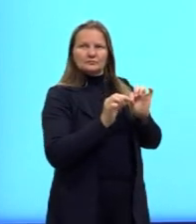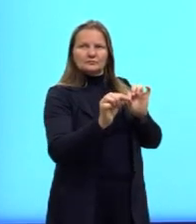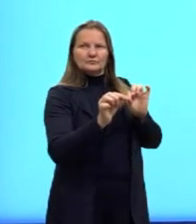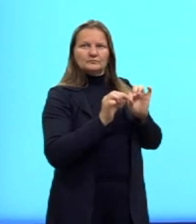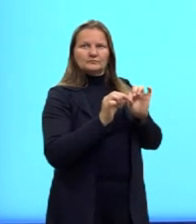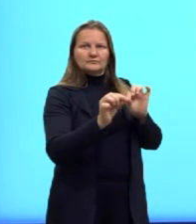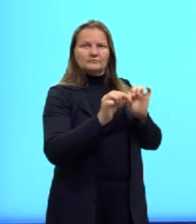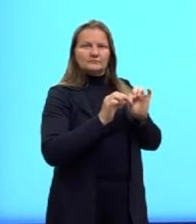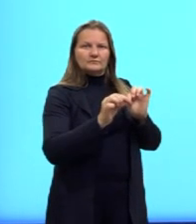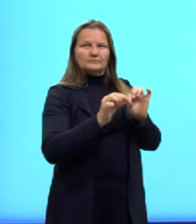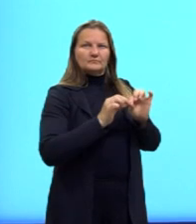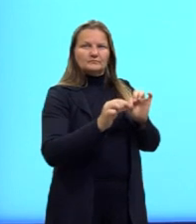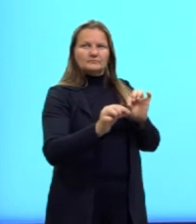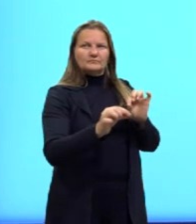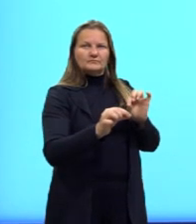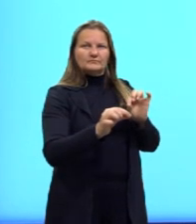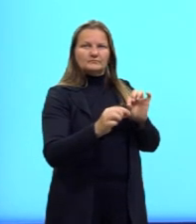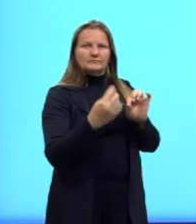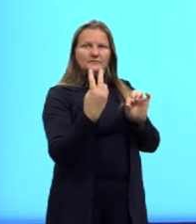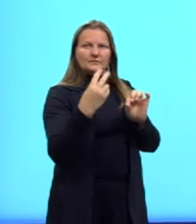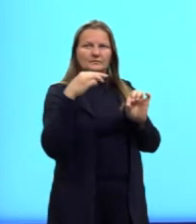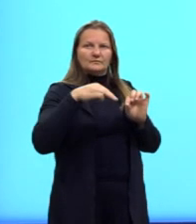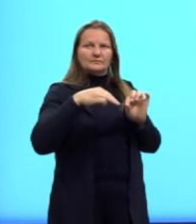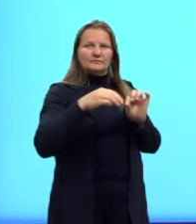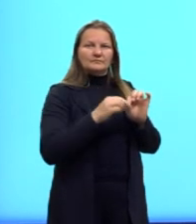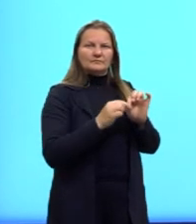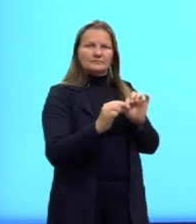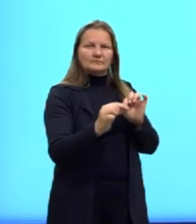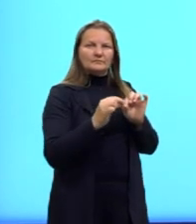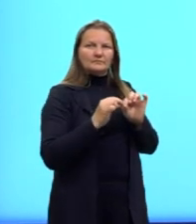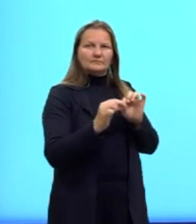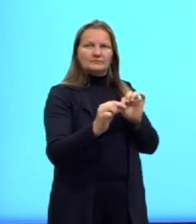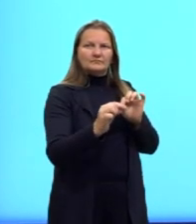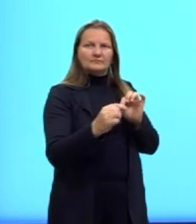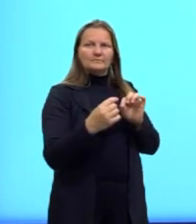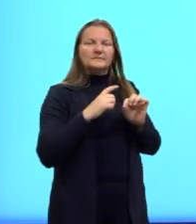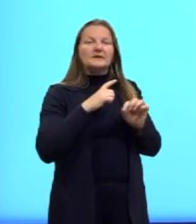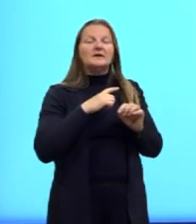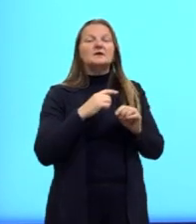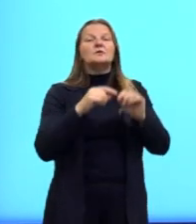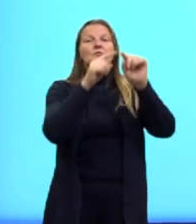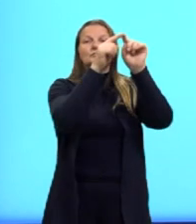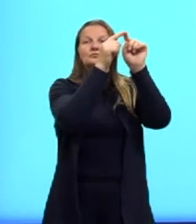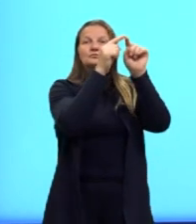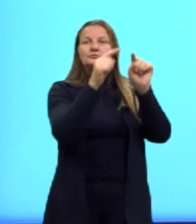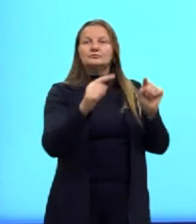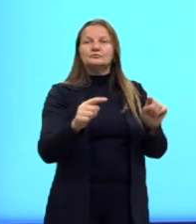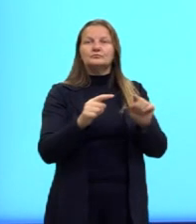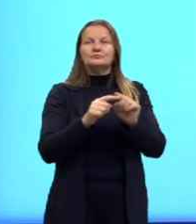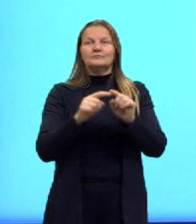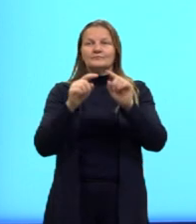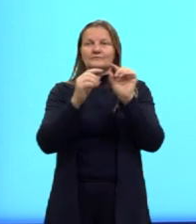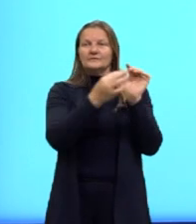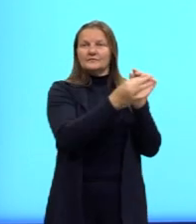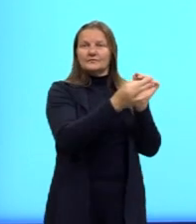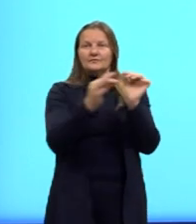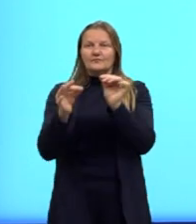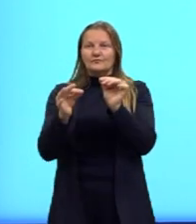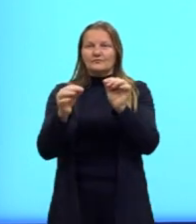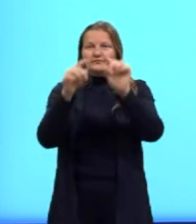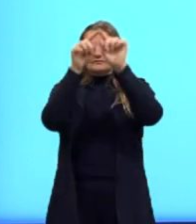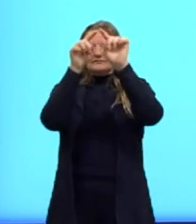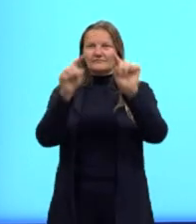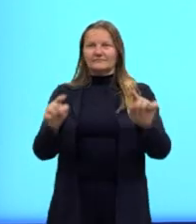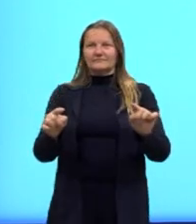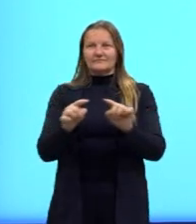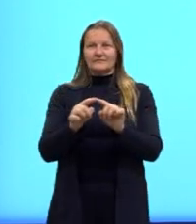hastes no chão seria de 2 metros. Nós temos um triângulo, né, gente? Esse triângulo, como ele tem